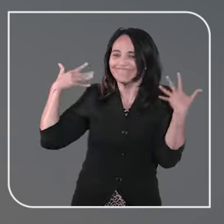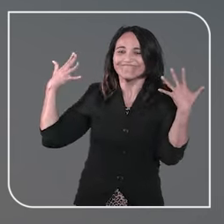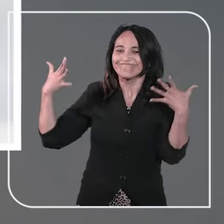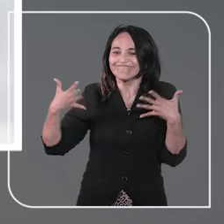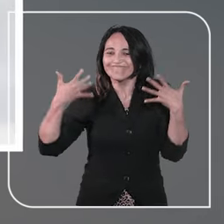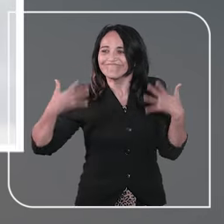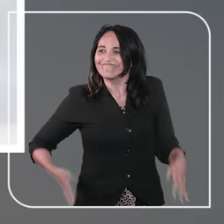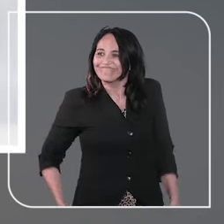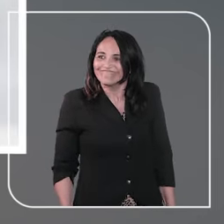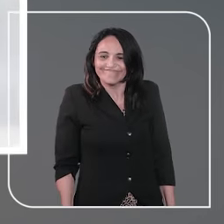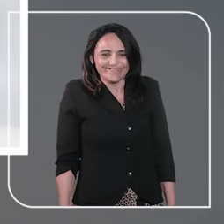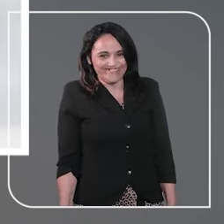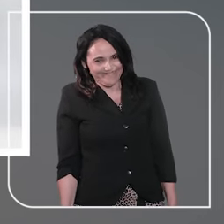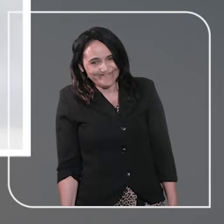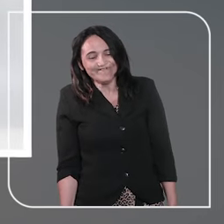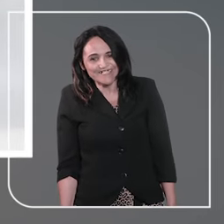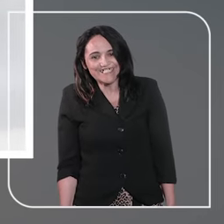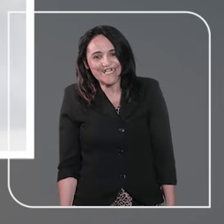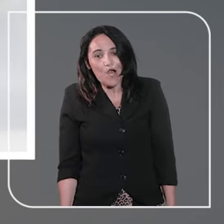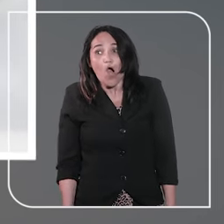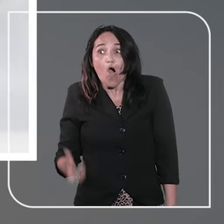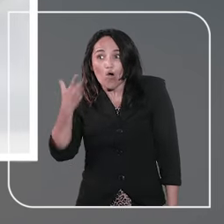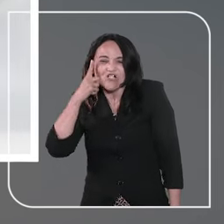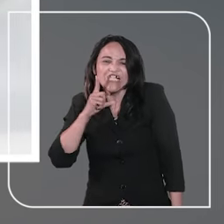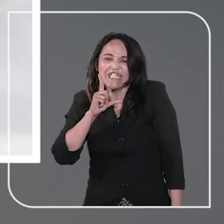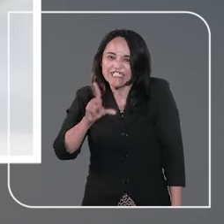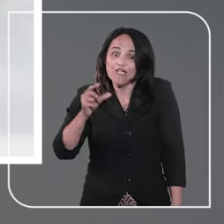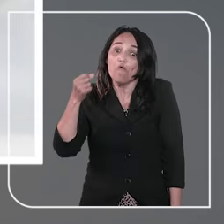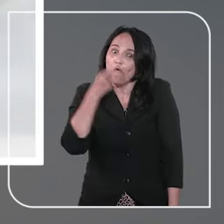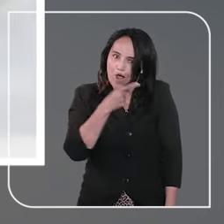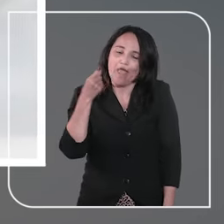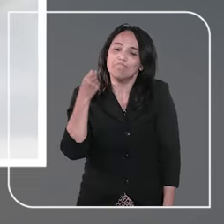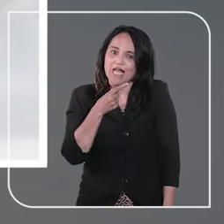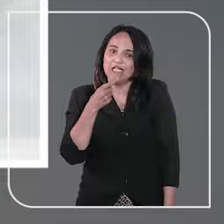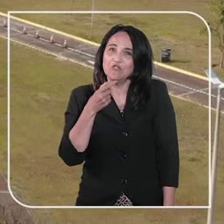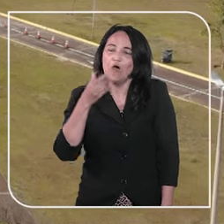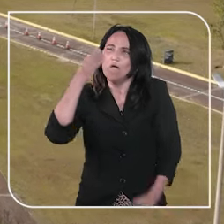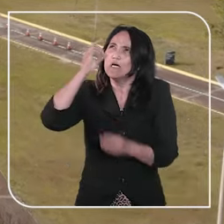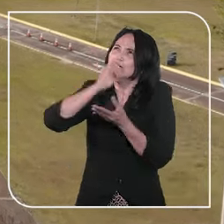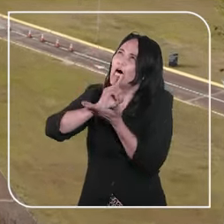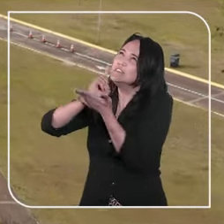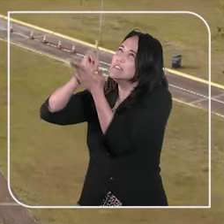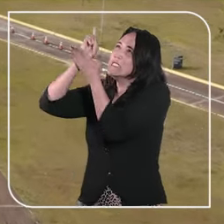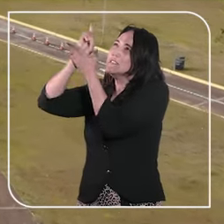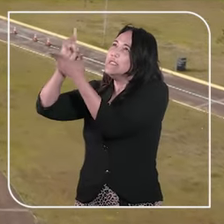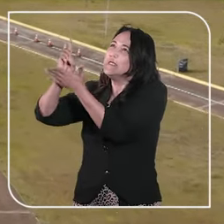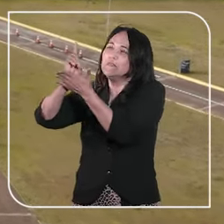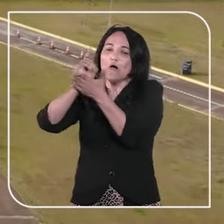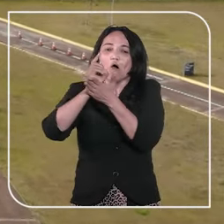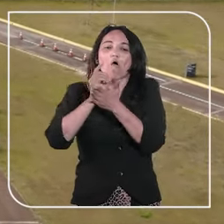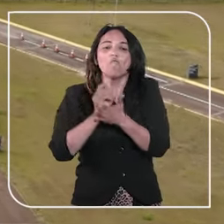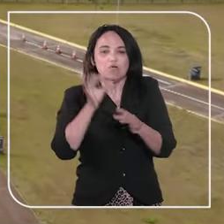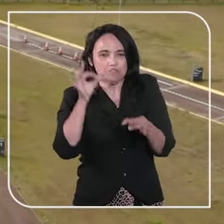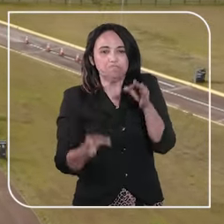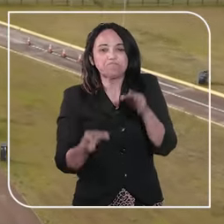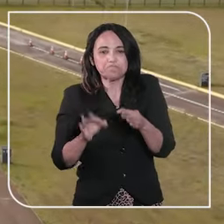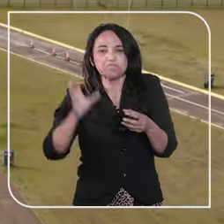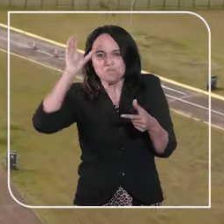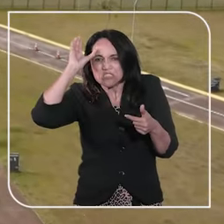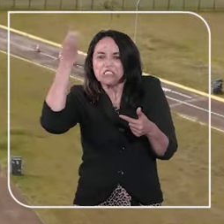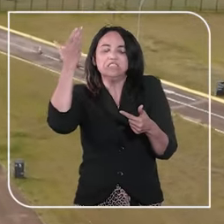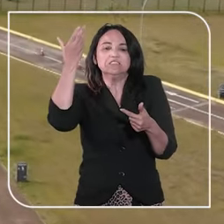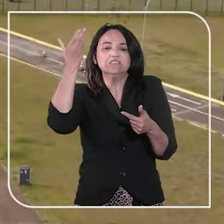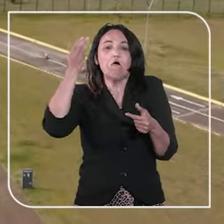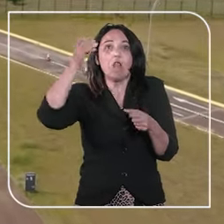vestido. A obtenção do remédio foi possível graças a uma decisão judicial proferida em julho de 2023 pelo